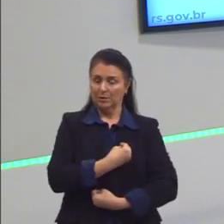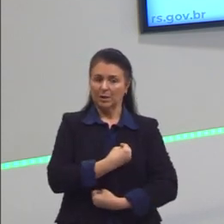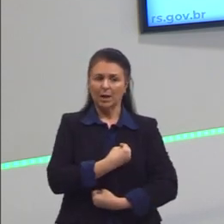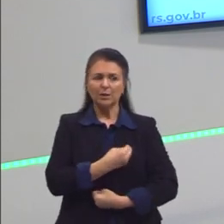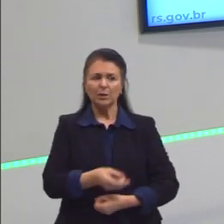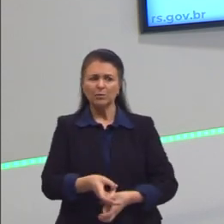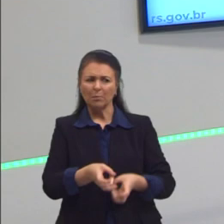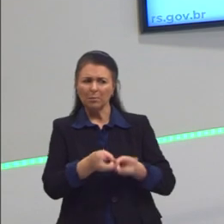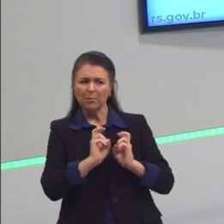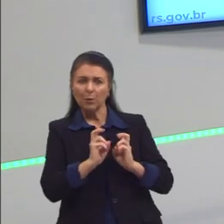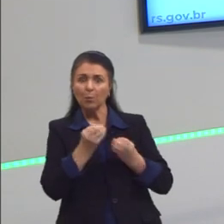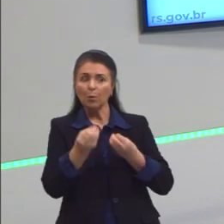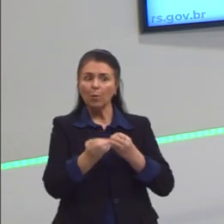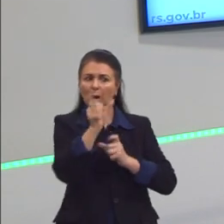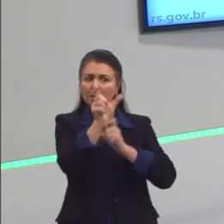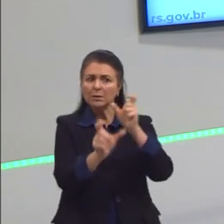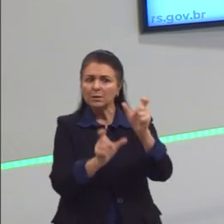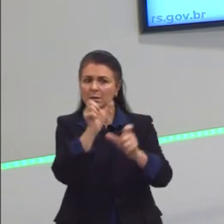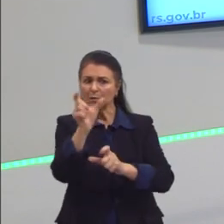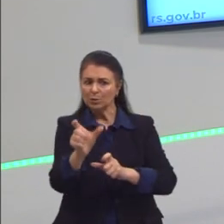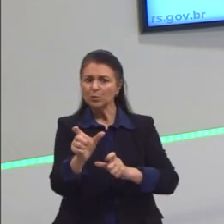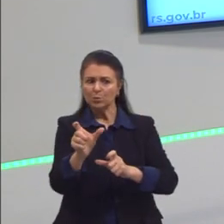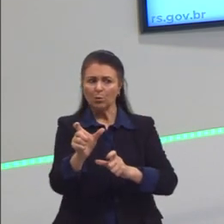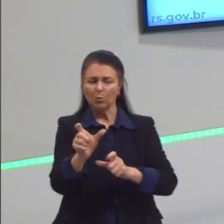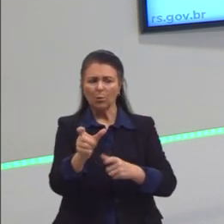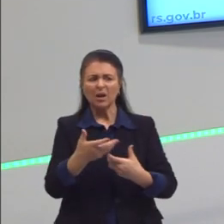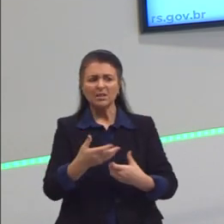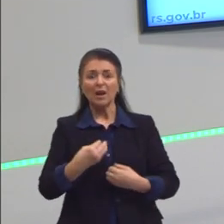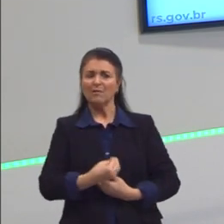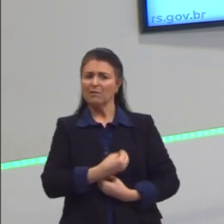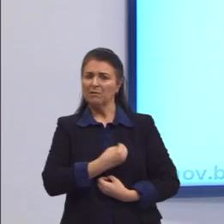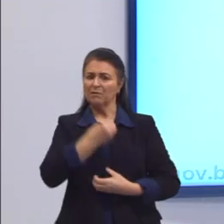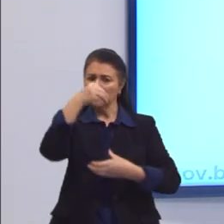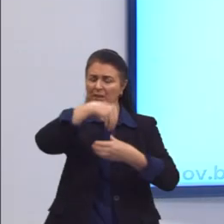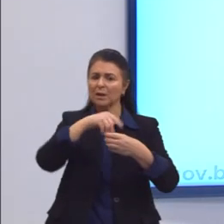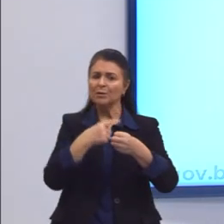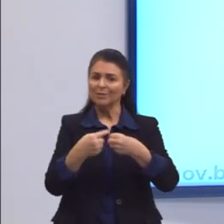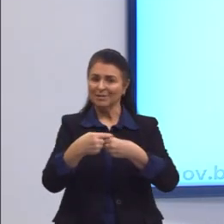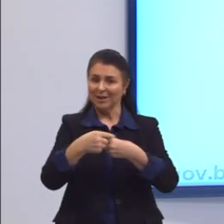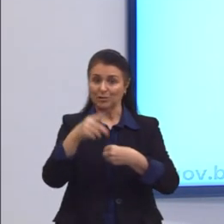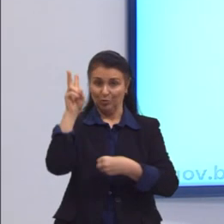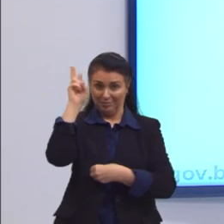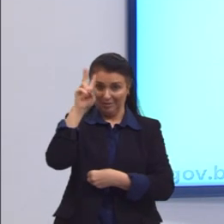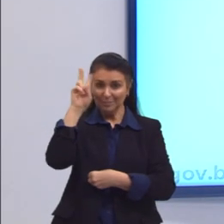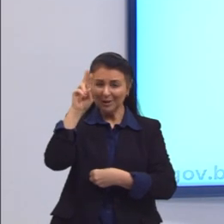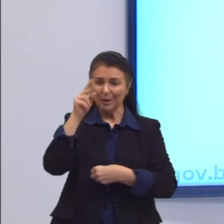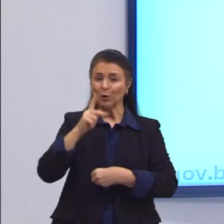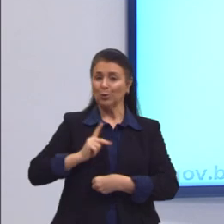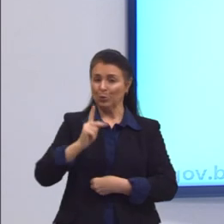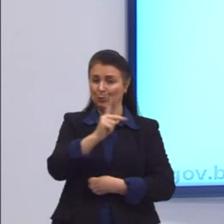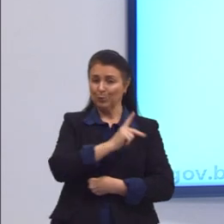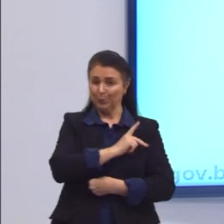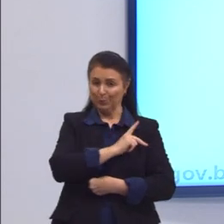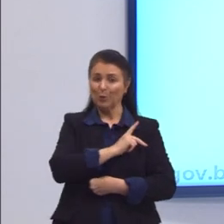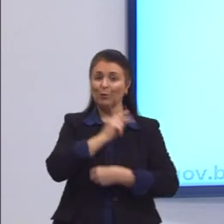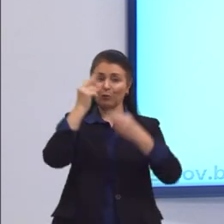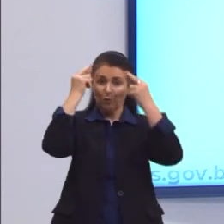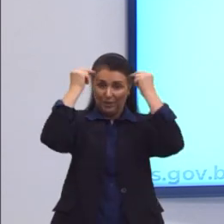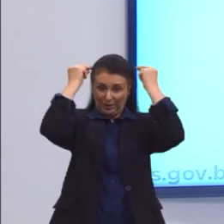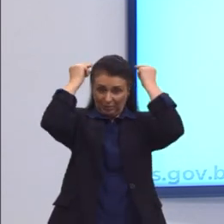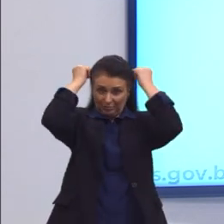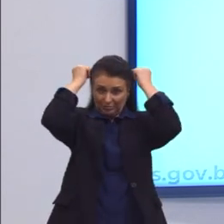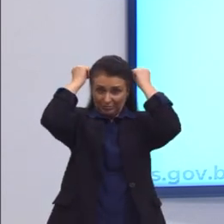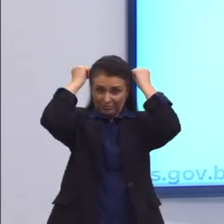comportam na polis. Lembre-se sempre dos gregos. Por isso que o Aristóteles, vejam bem, na Idade Moderna,